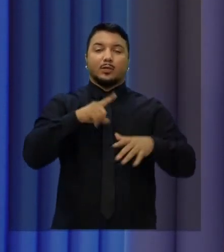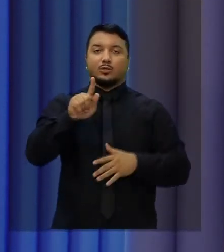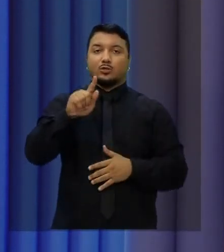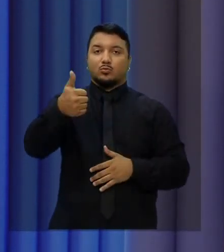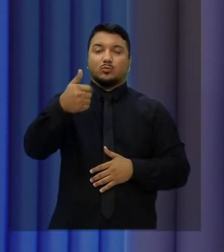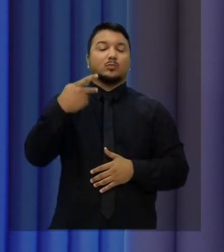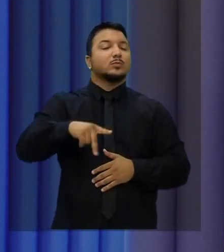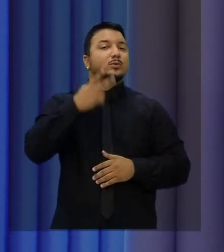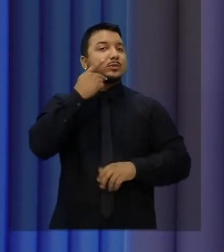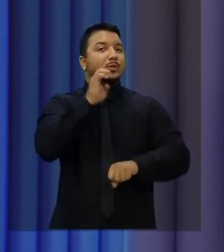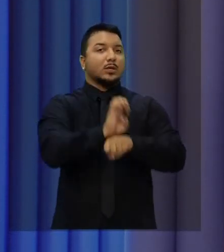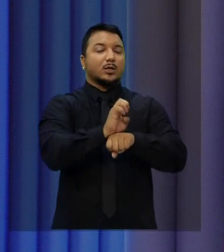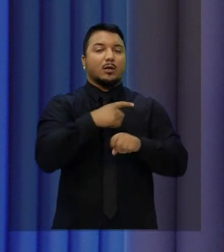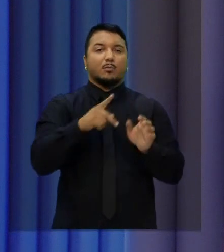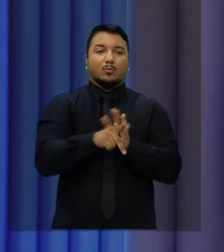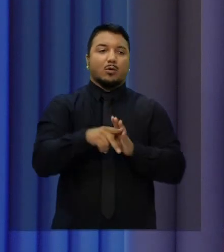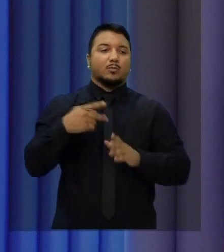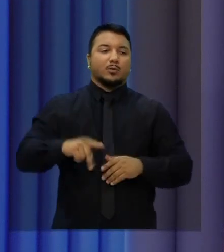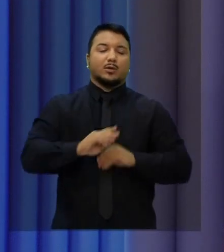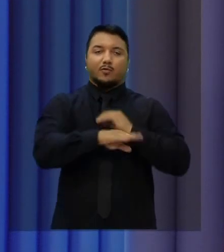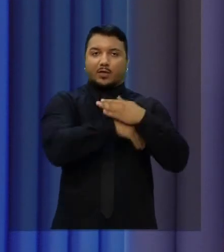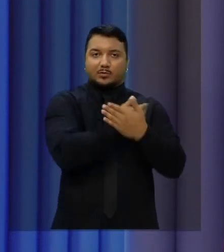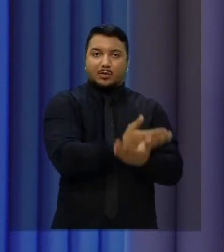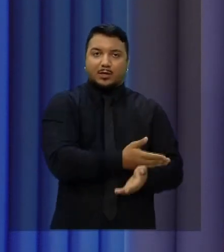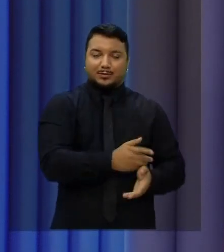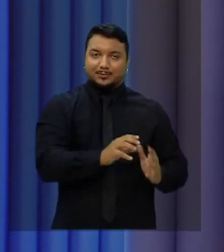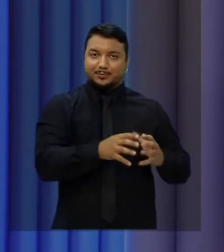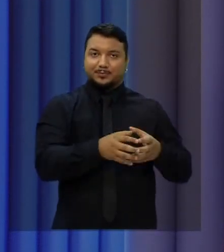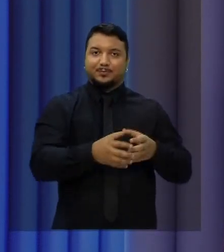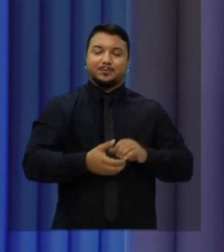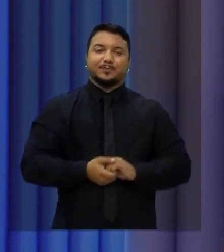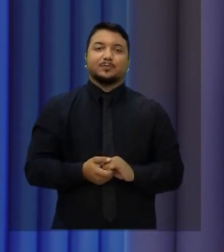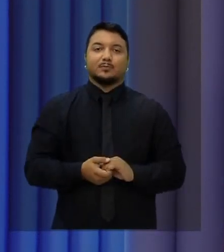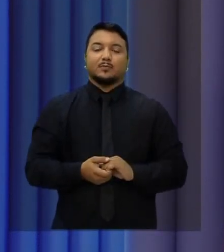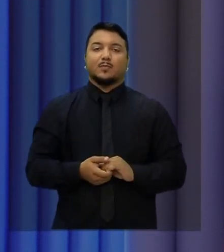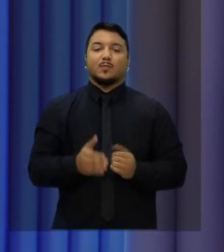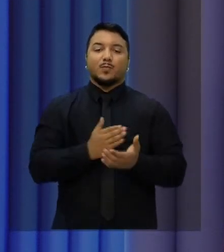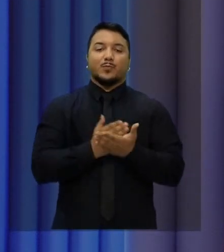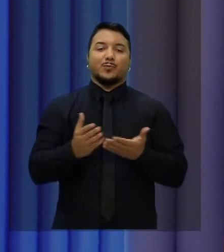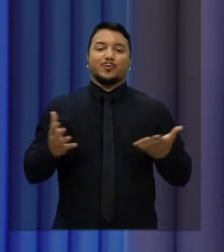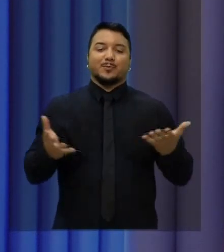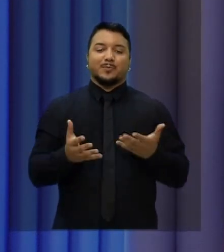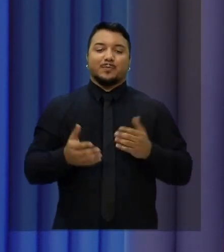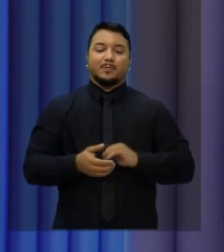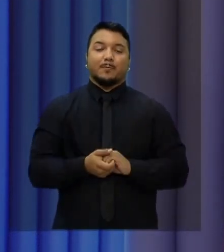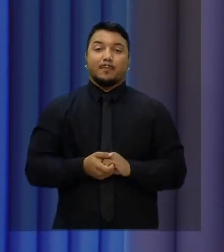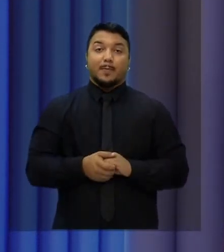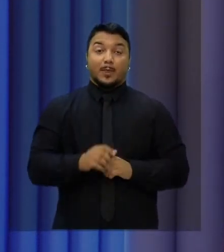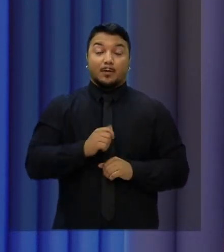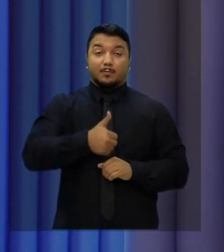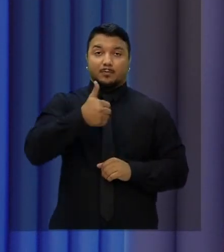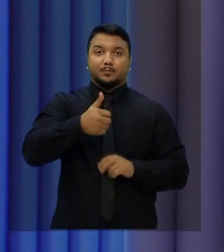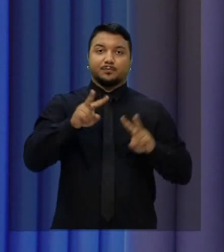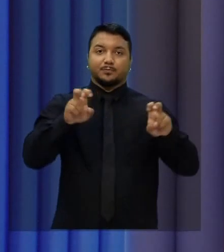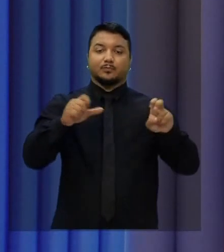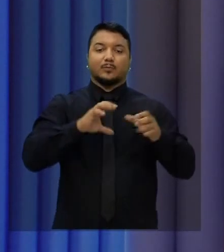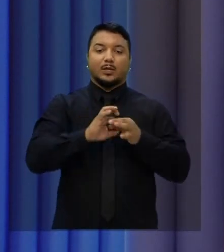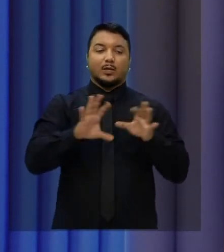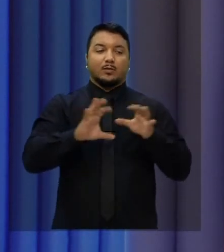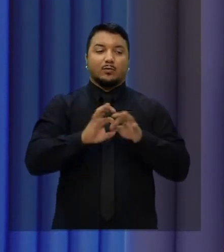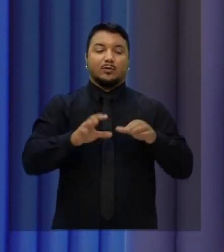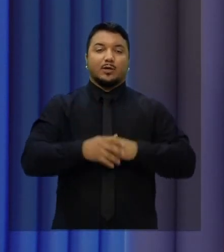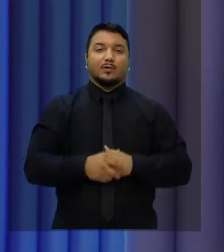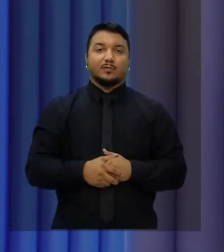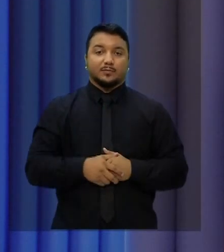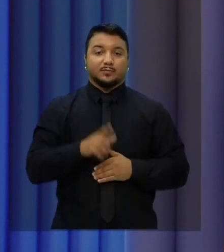Ceará, o portal de notícias da TV Verdes Mares. Então, vamos começar. O primeiro bloco é de tema livre. Quem começa de